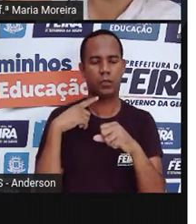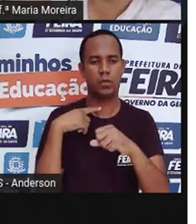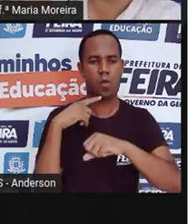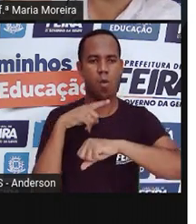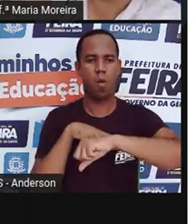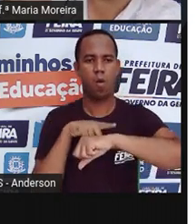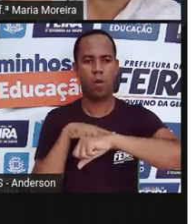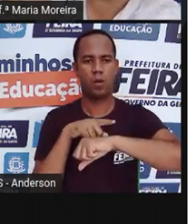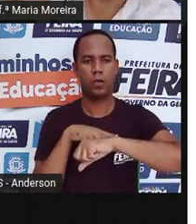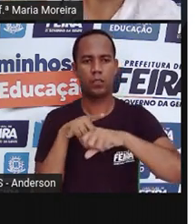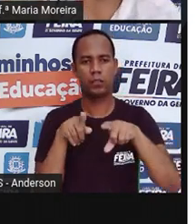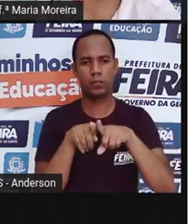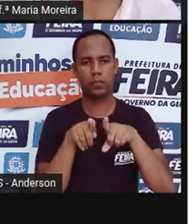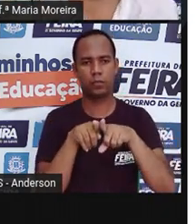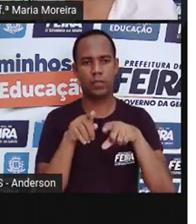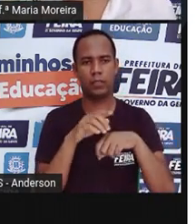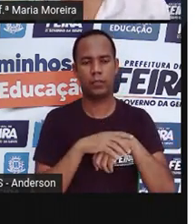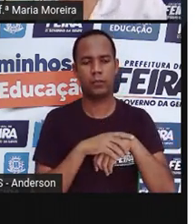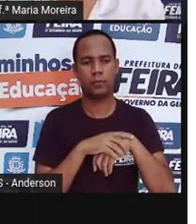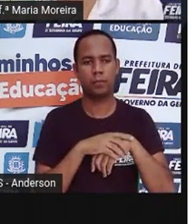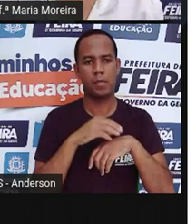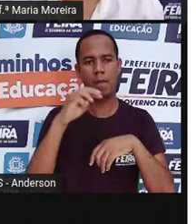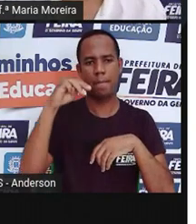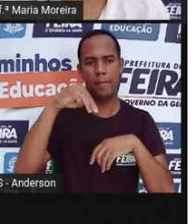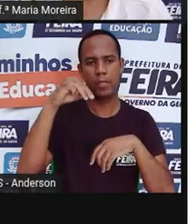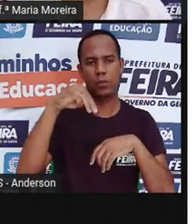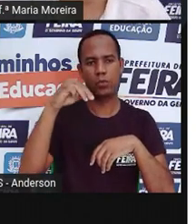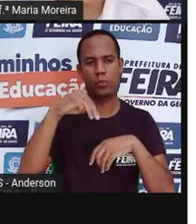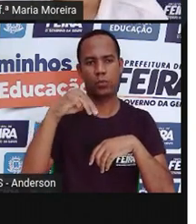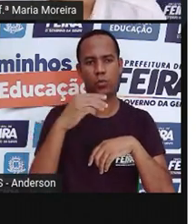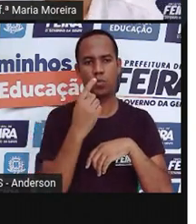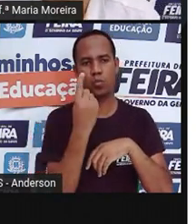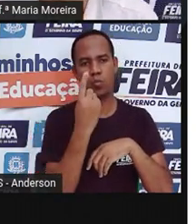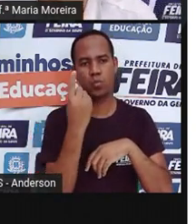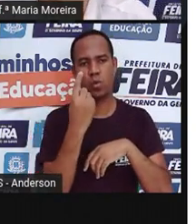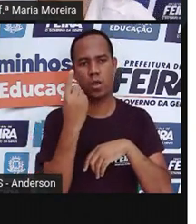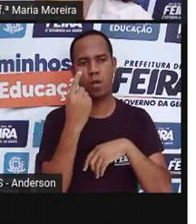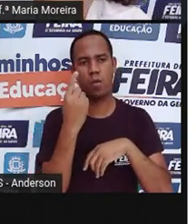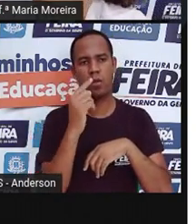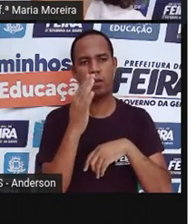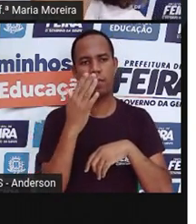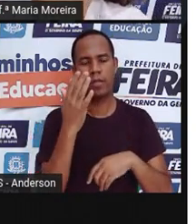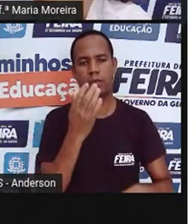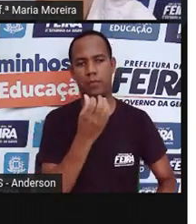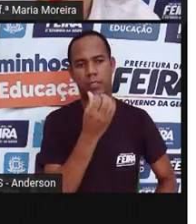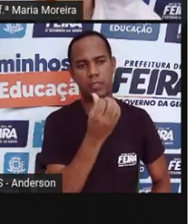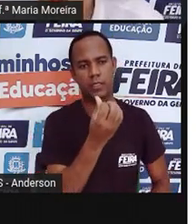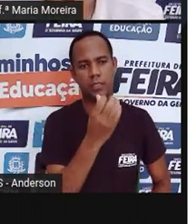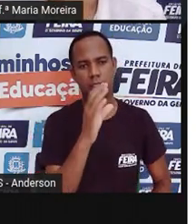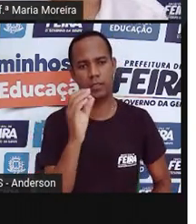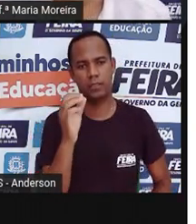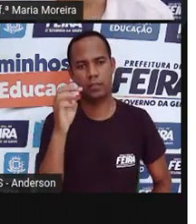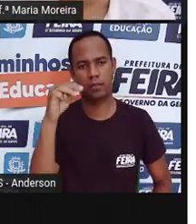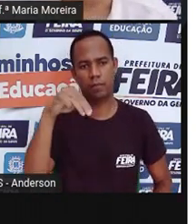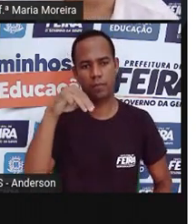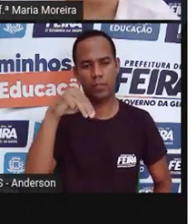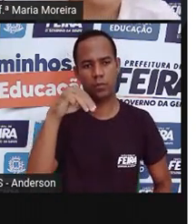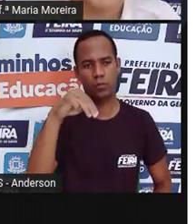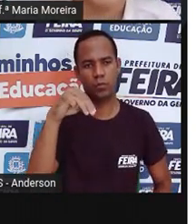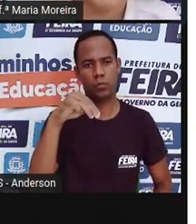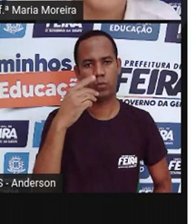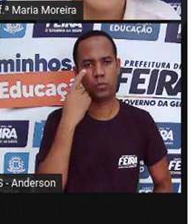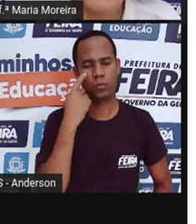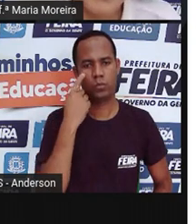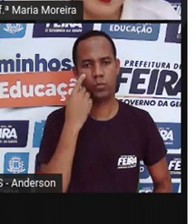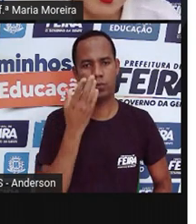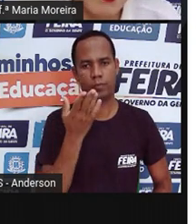horas. Em minutos, uma hora, ela vai ter o quê? 60 minutos. A Pró vai até passar pro próximo